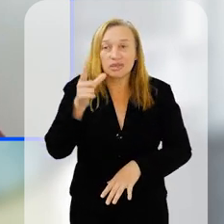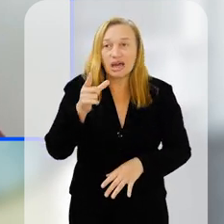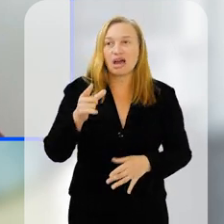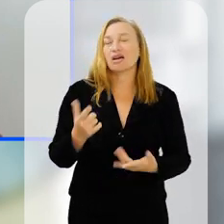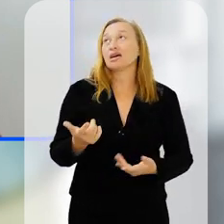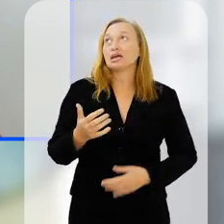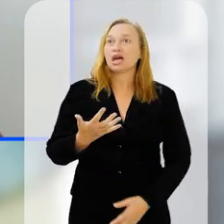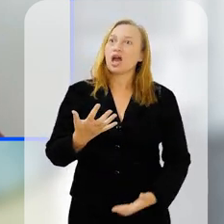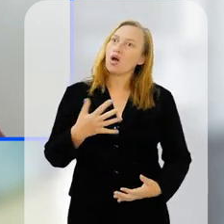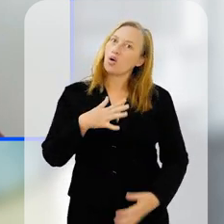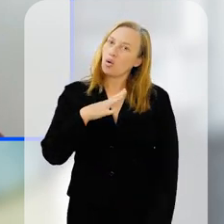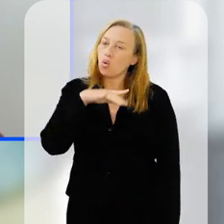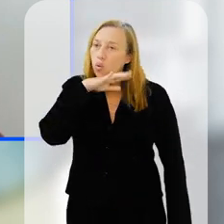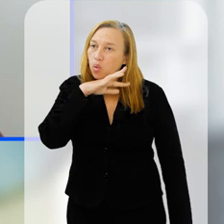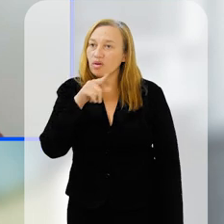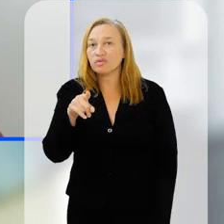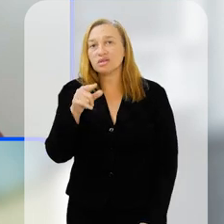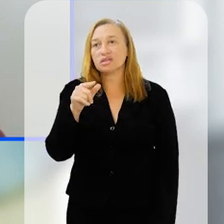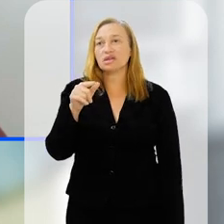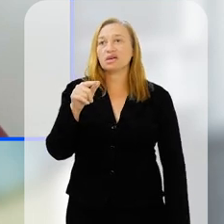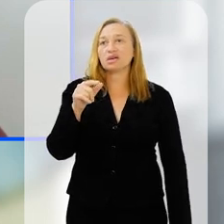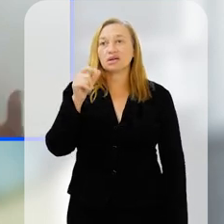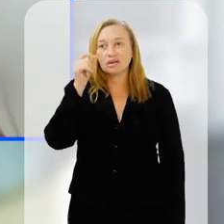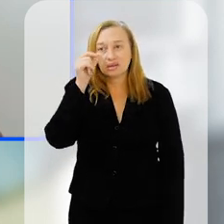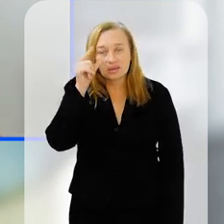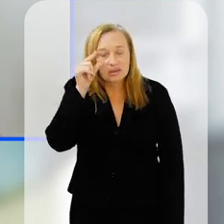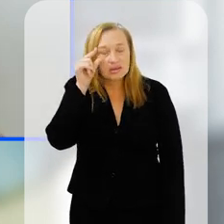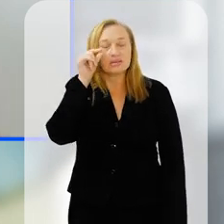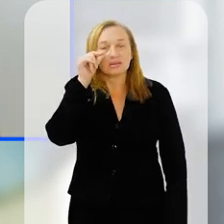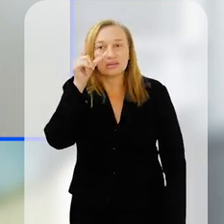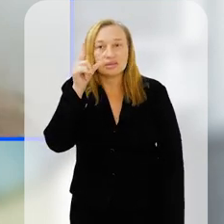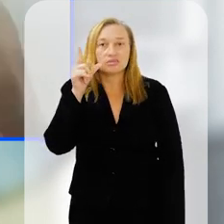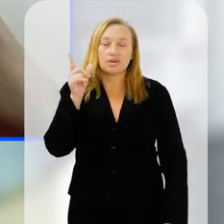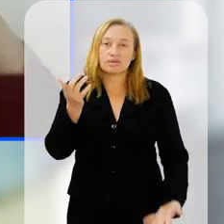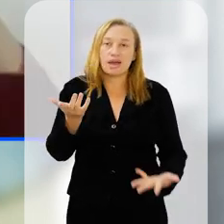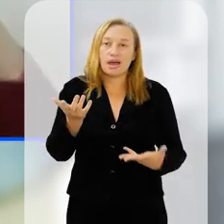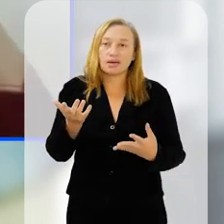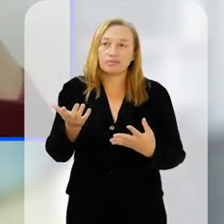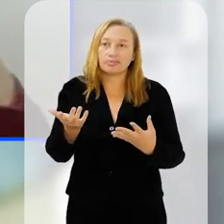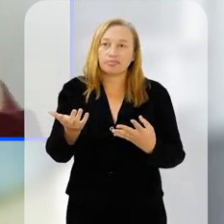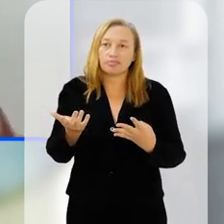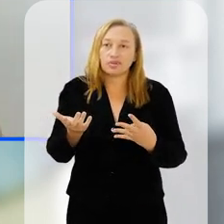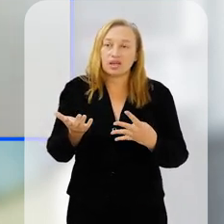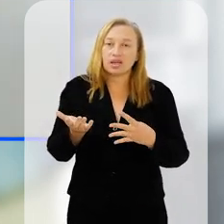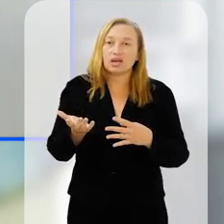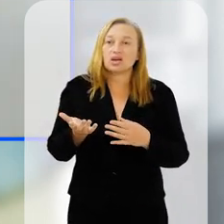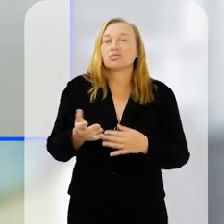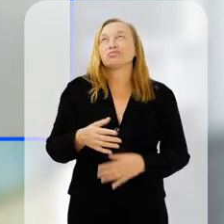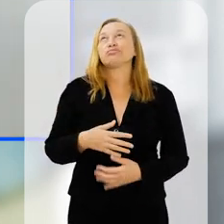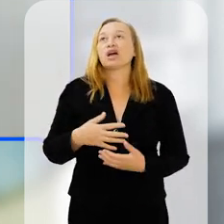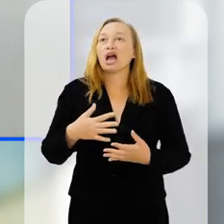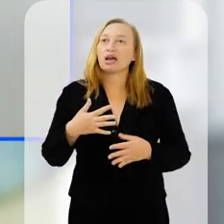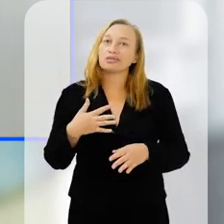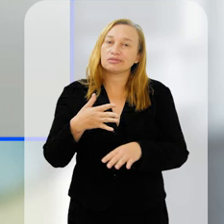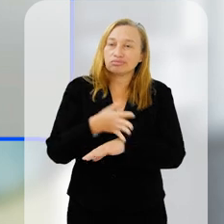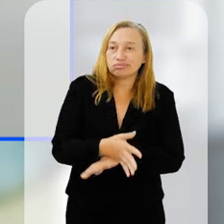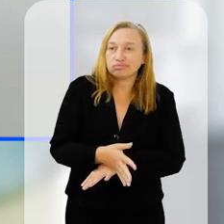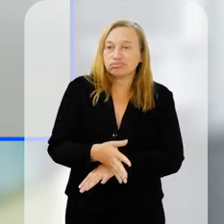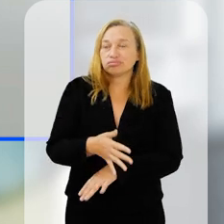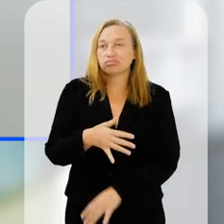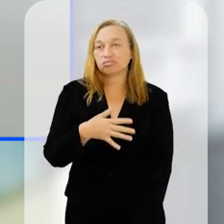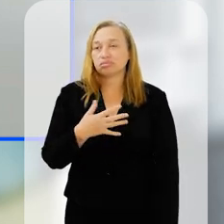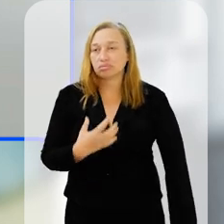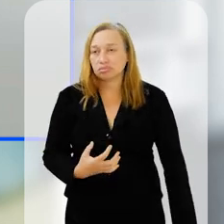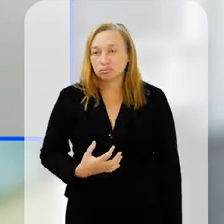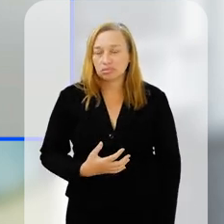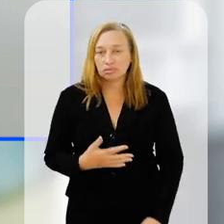então é terrível você despertar ali no meio desses estágios, você começa já de mau humor porque